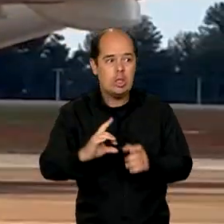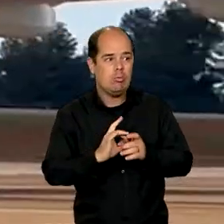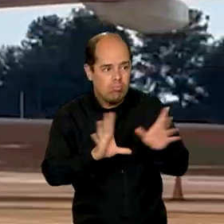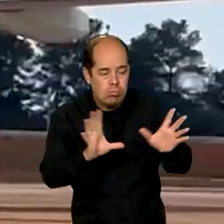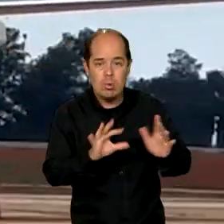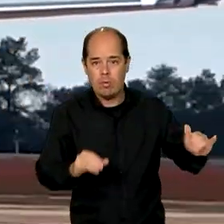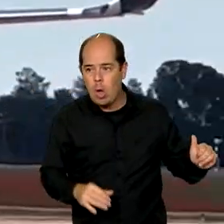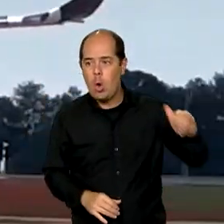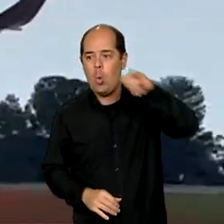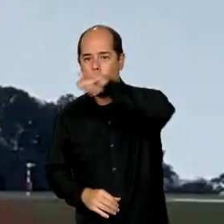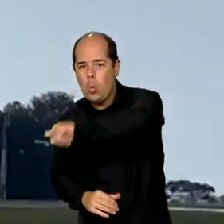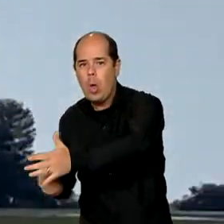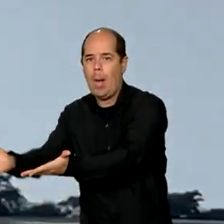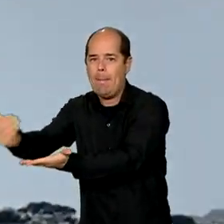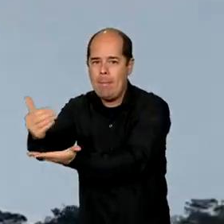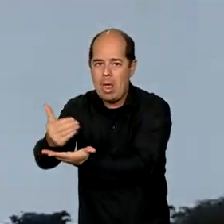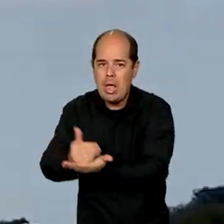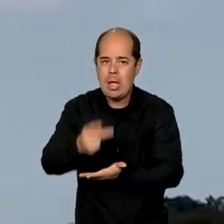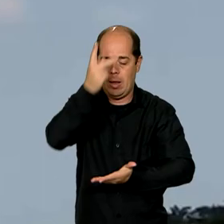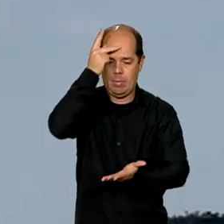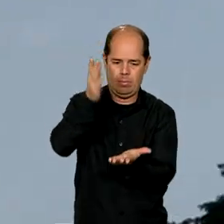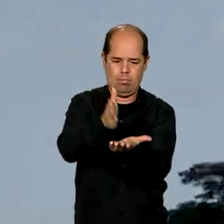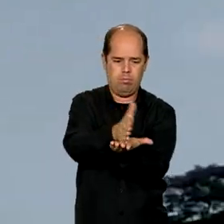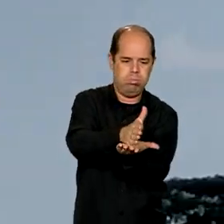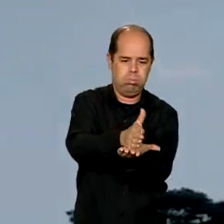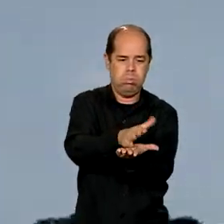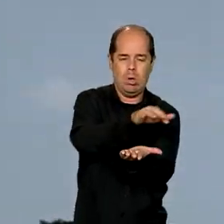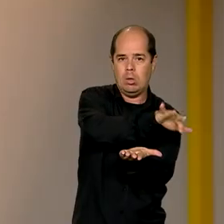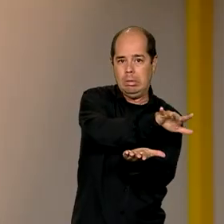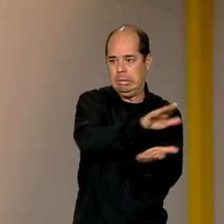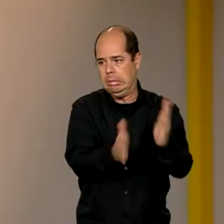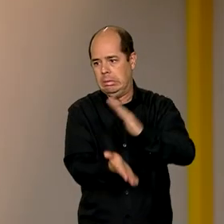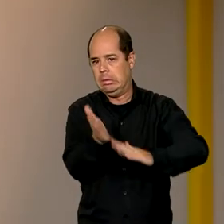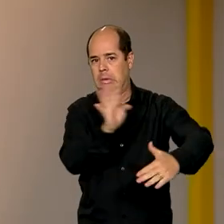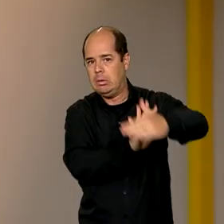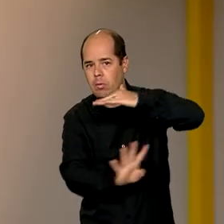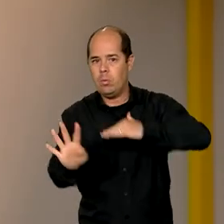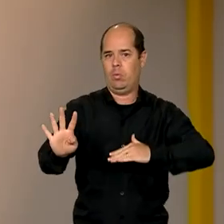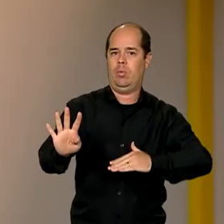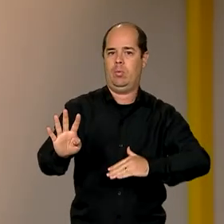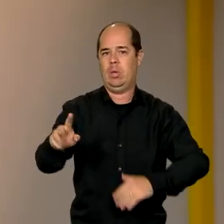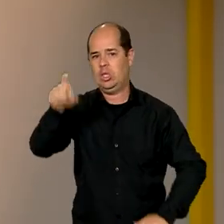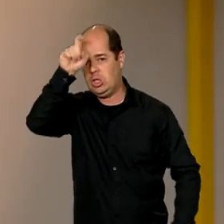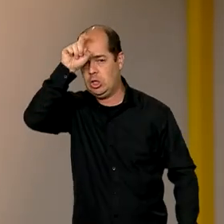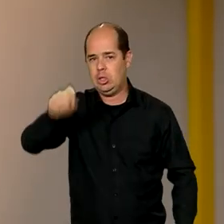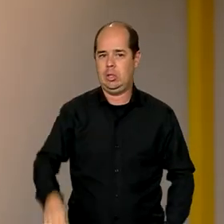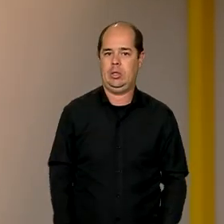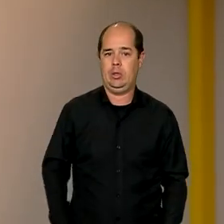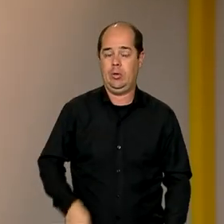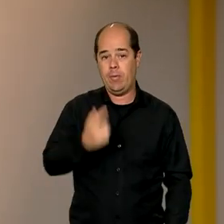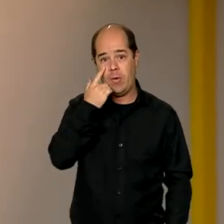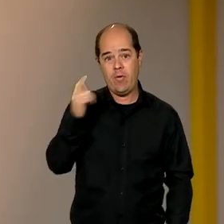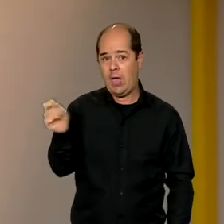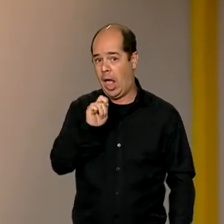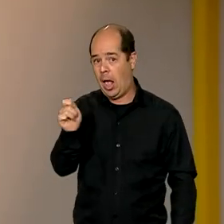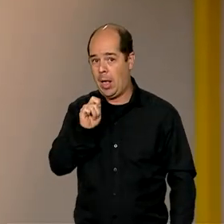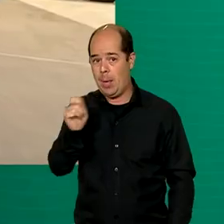deve ocorrer nesta sexta-feira. Quem tem mais informações é a repórter Jéssica Gonçalves.